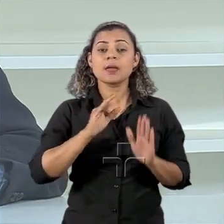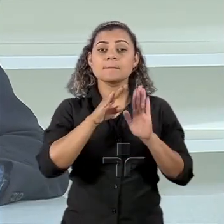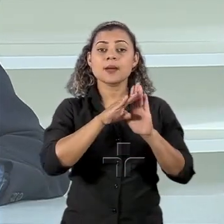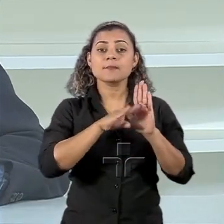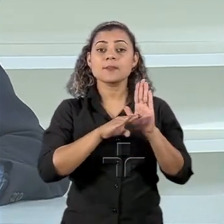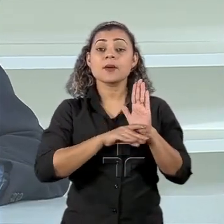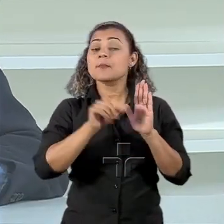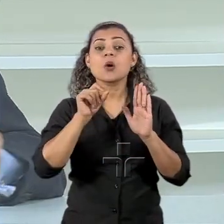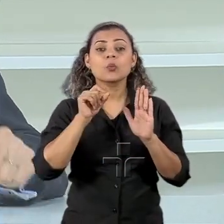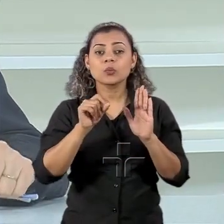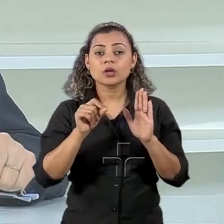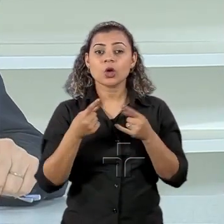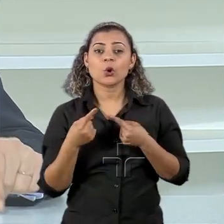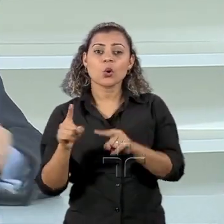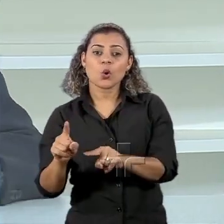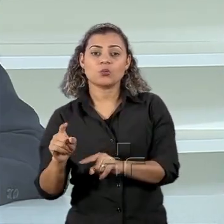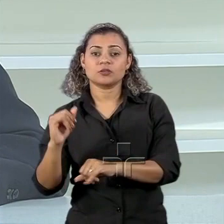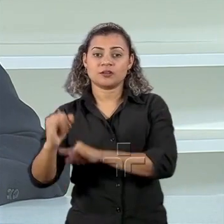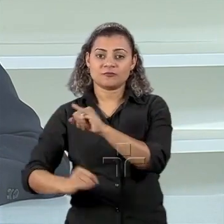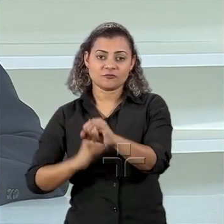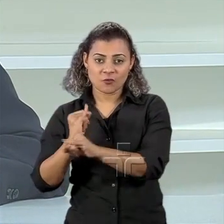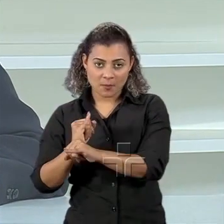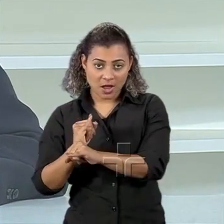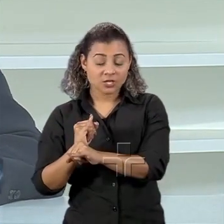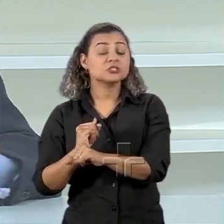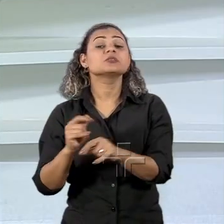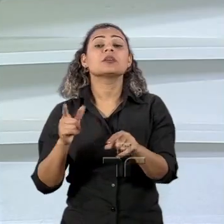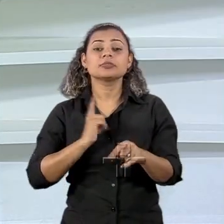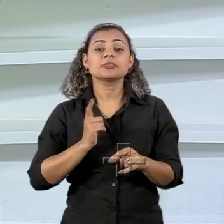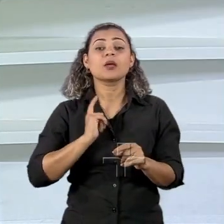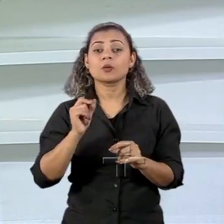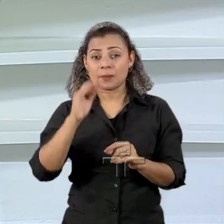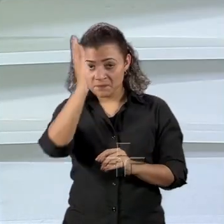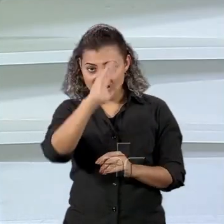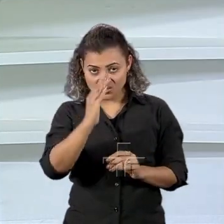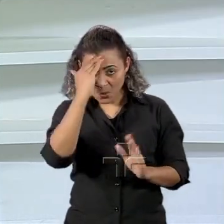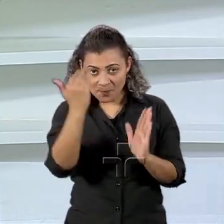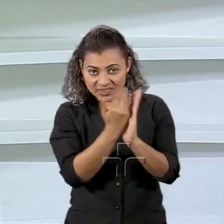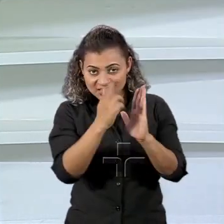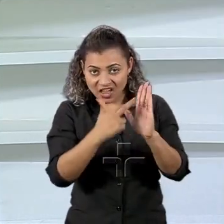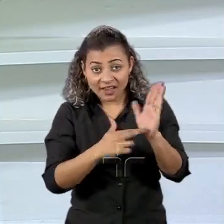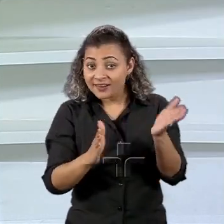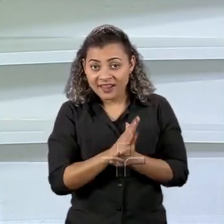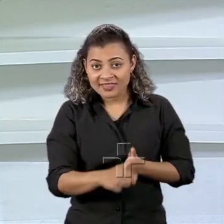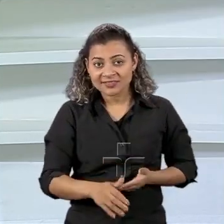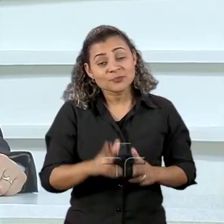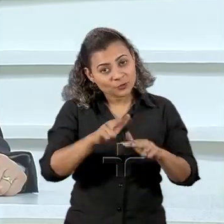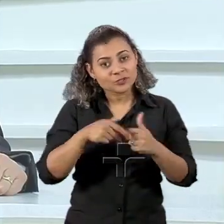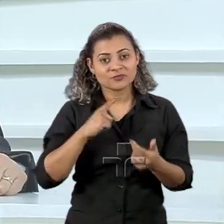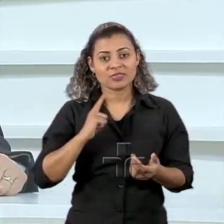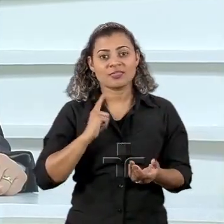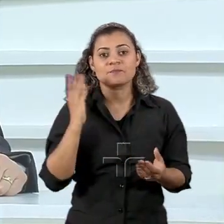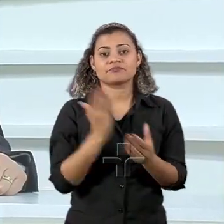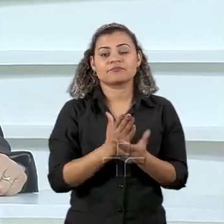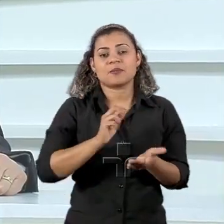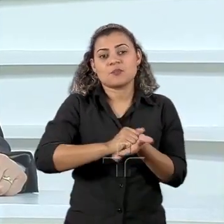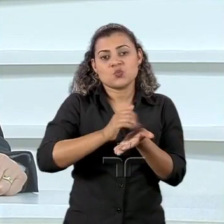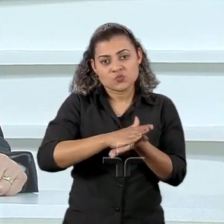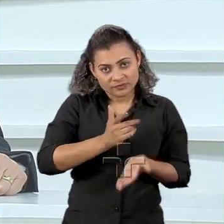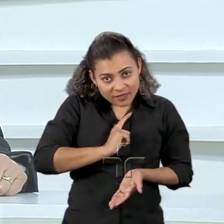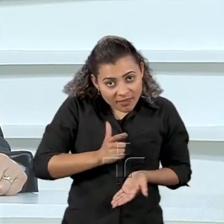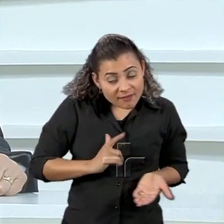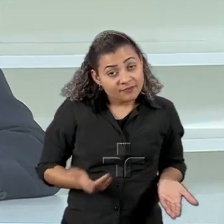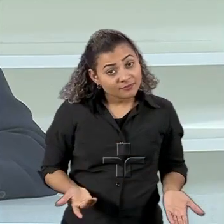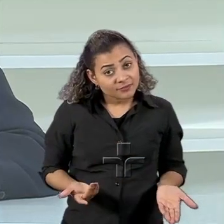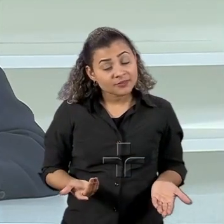indústria de informática, porque o Brasil não está cumprindo as regras. E o novo governo, esse é um dos pontos da agenda